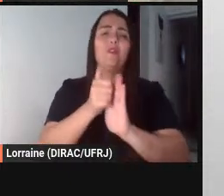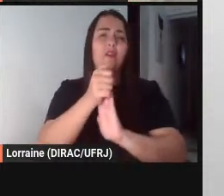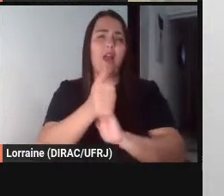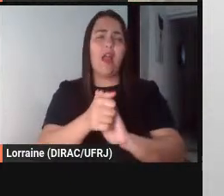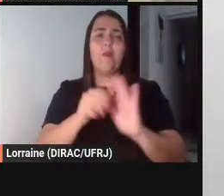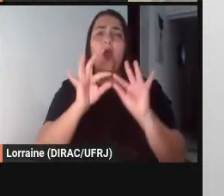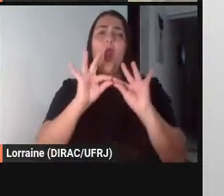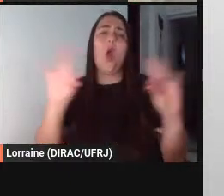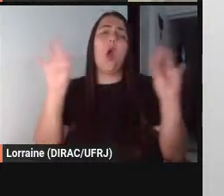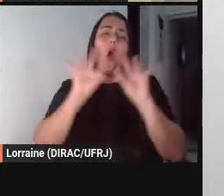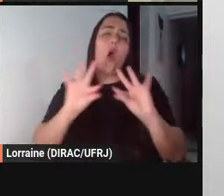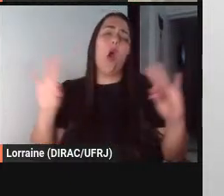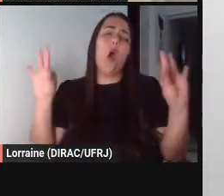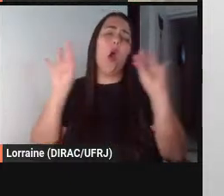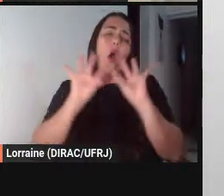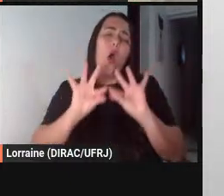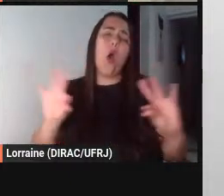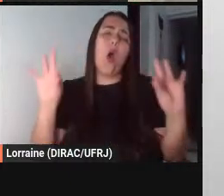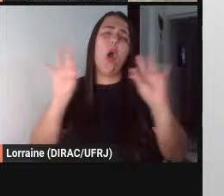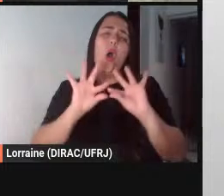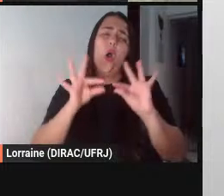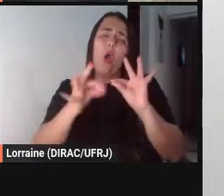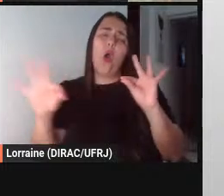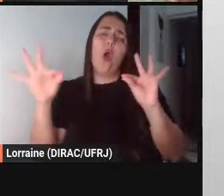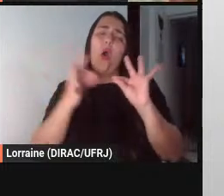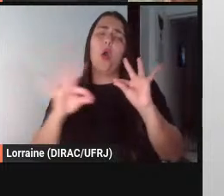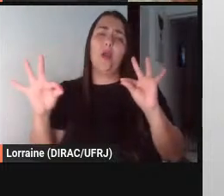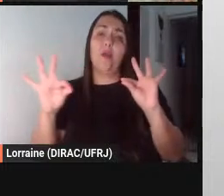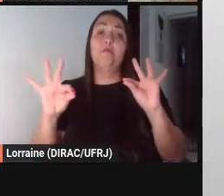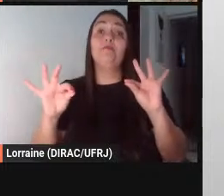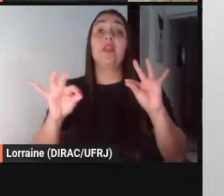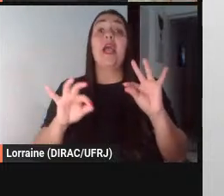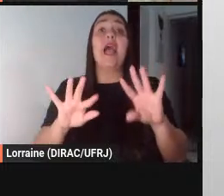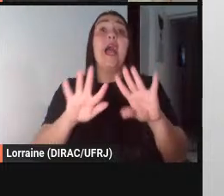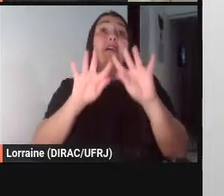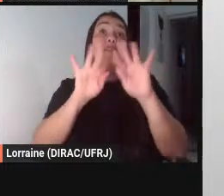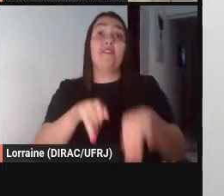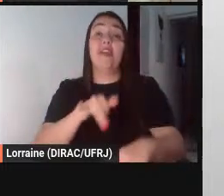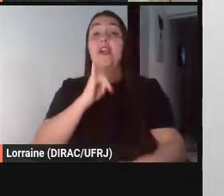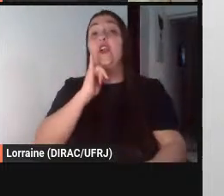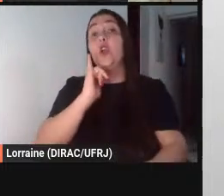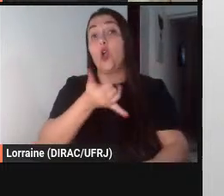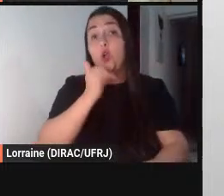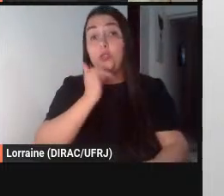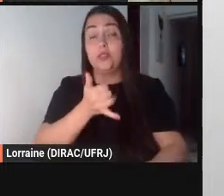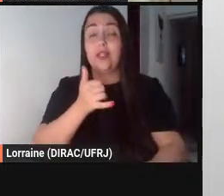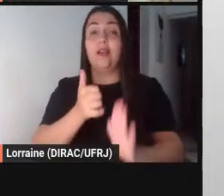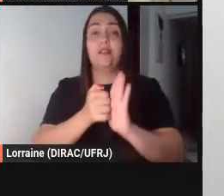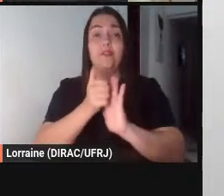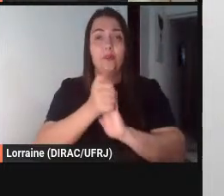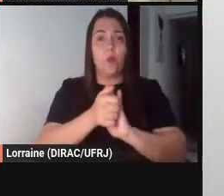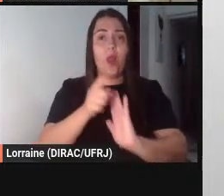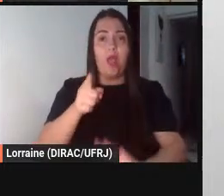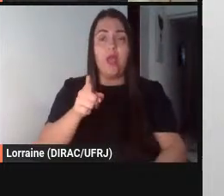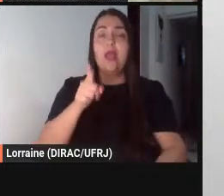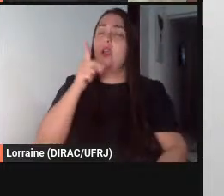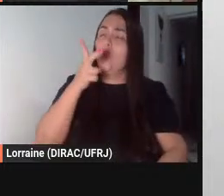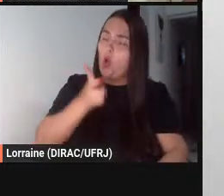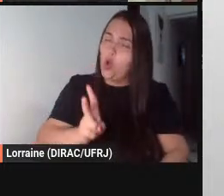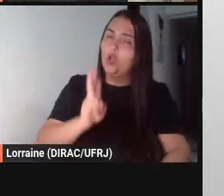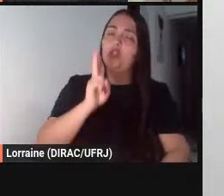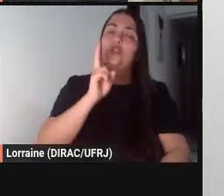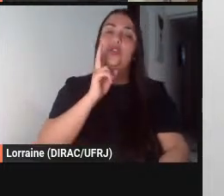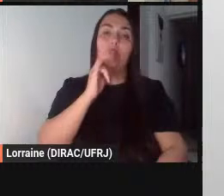inverso e aí quando ele termina de contar a narrativa fabular ele continua a narrativa